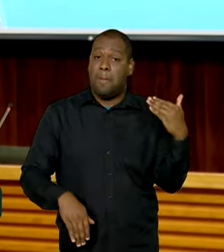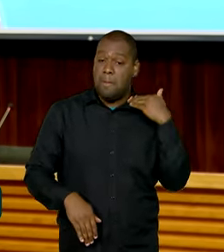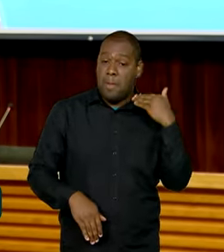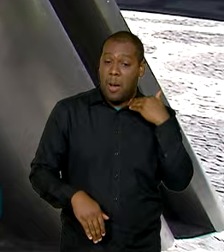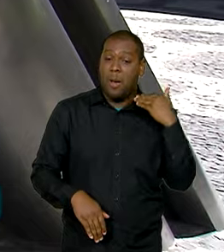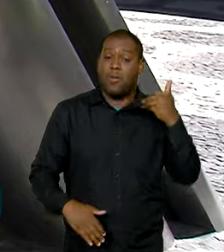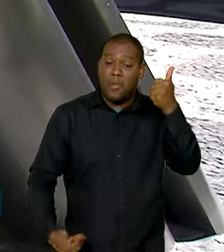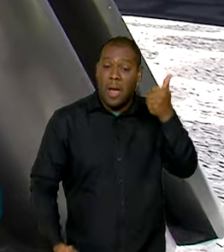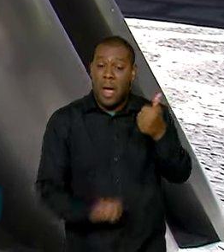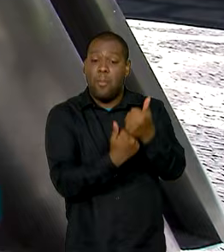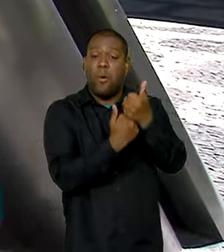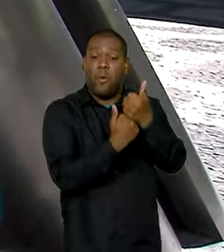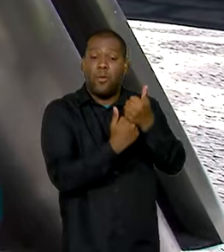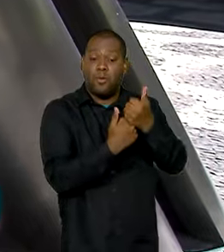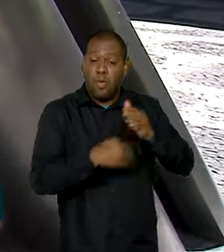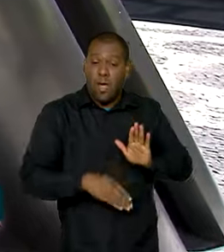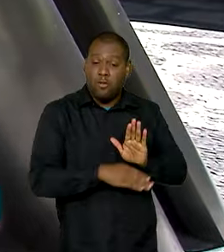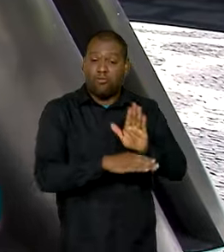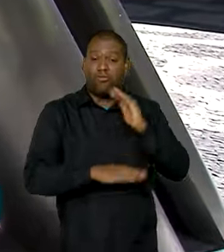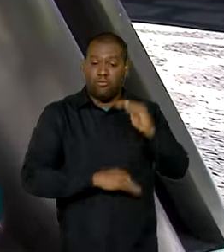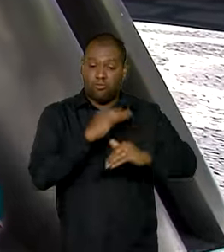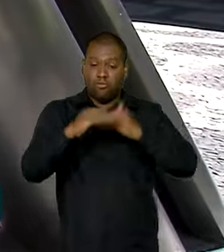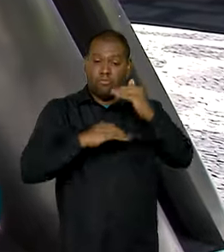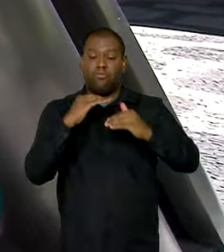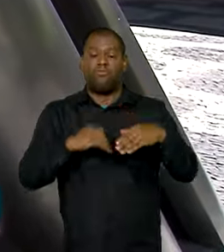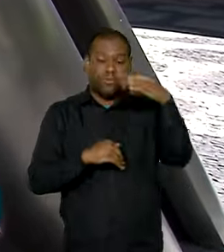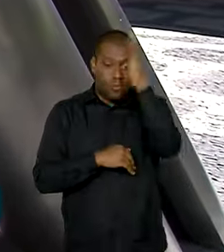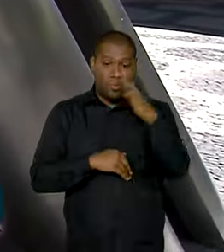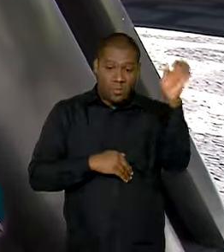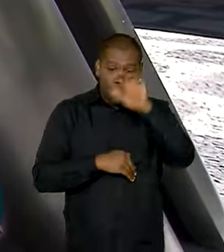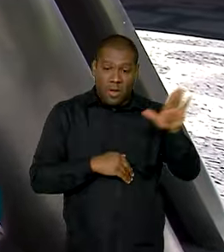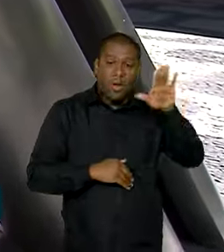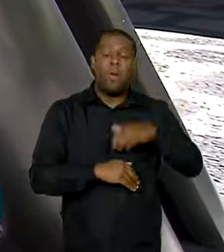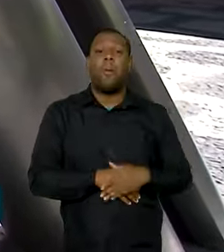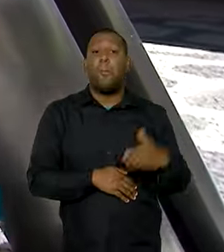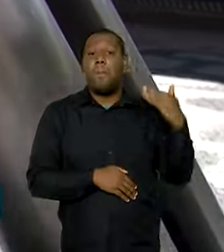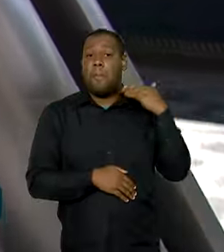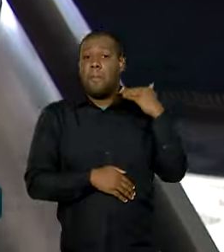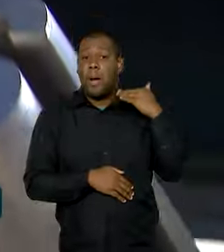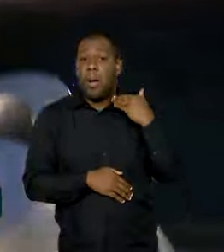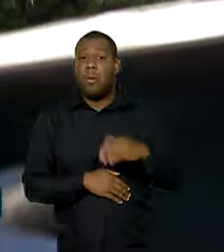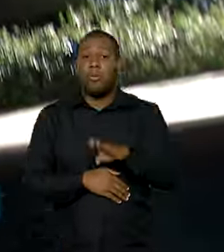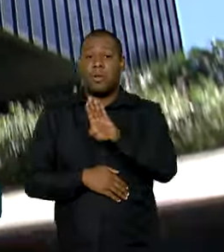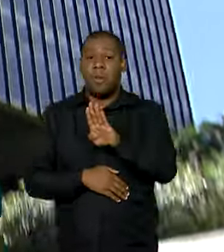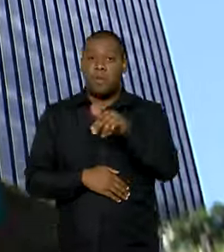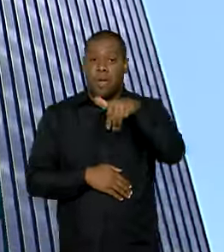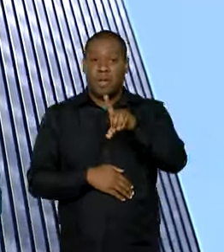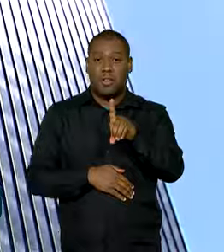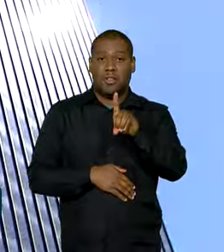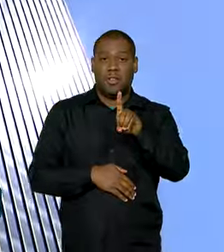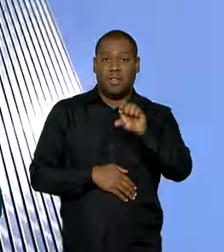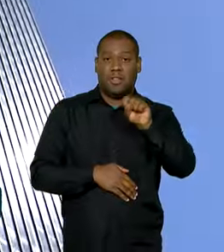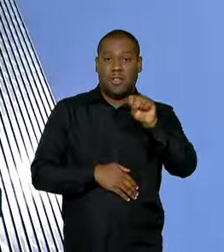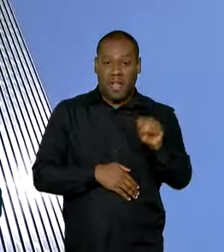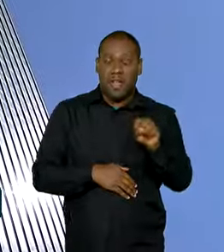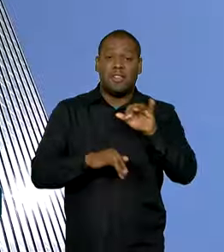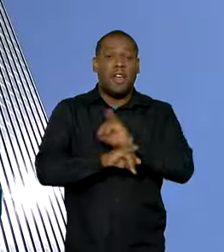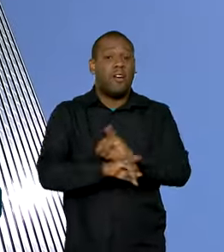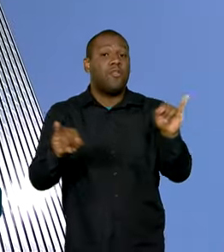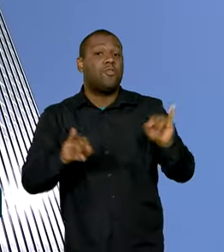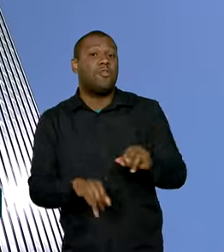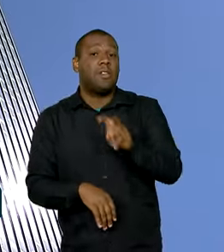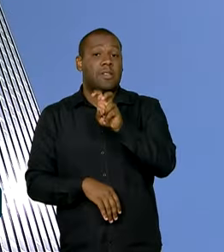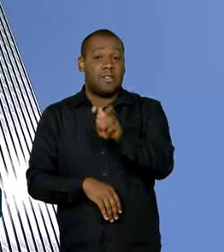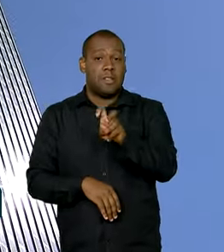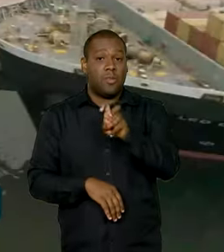desenvolvimento nacional. Segundo o BNDES, foram 5,3 bilhões de reais em aprovações